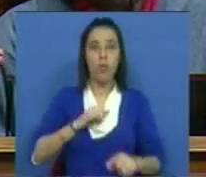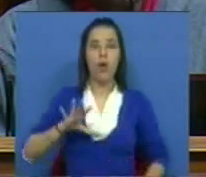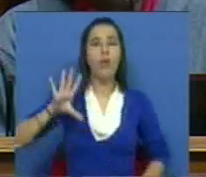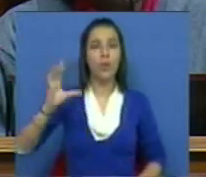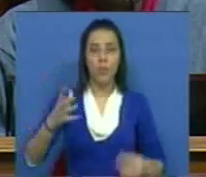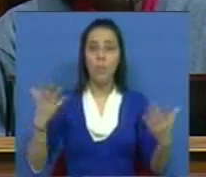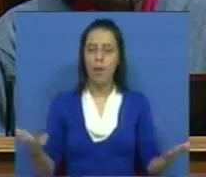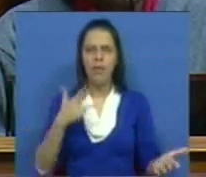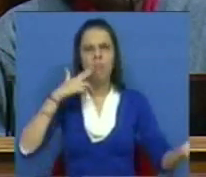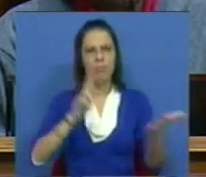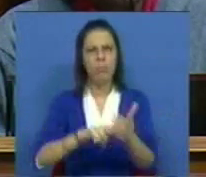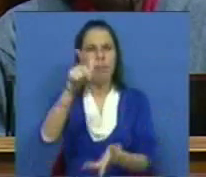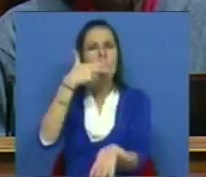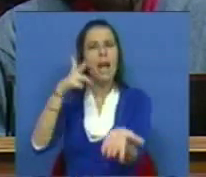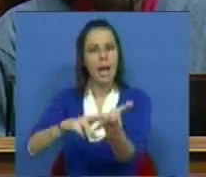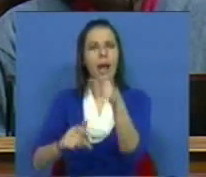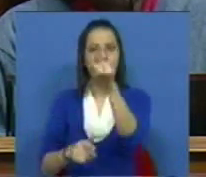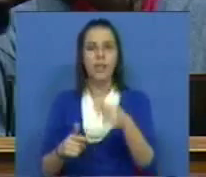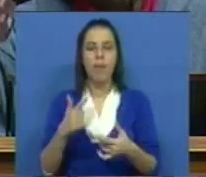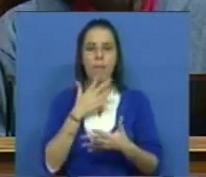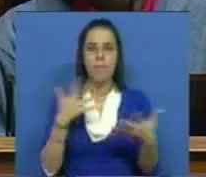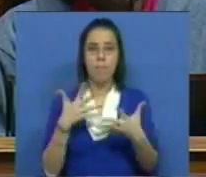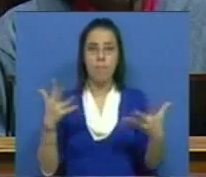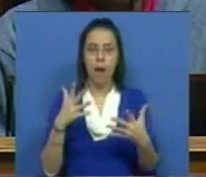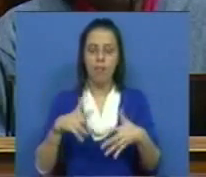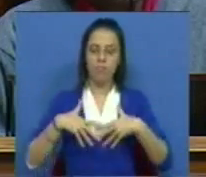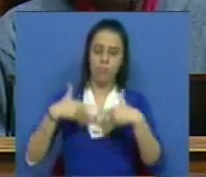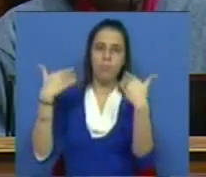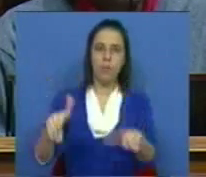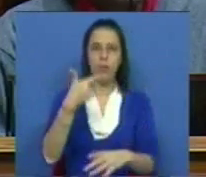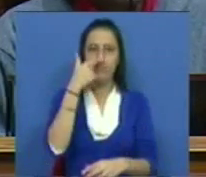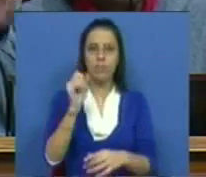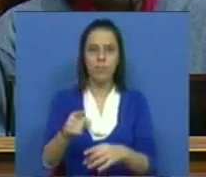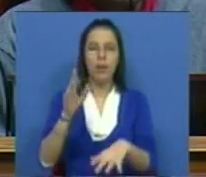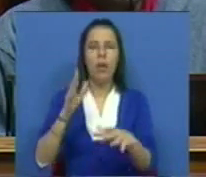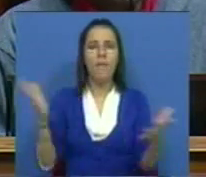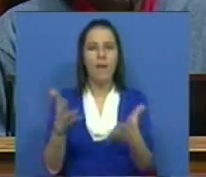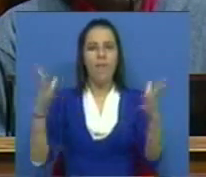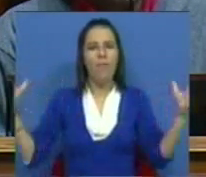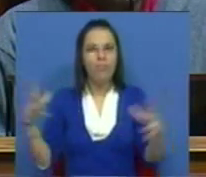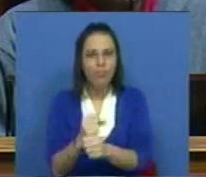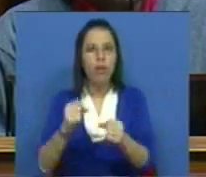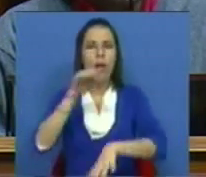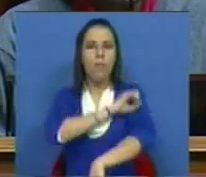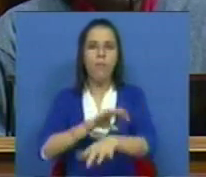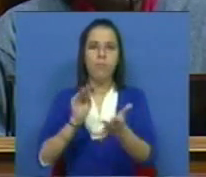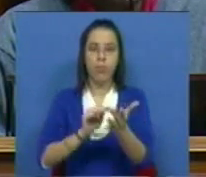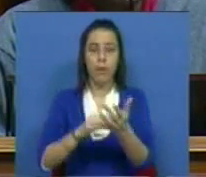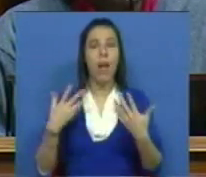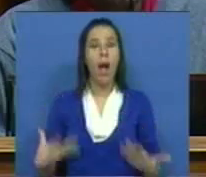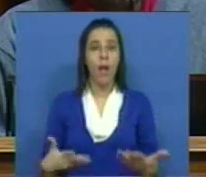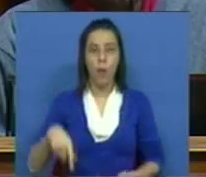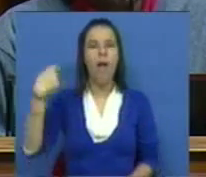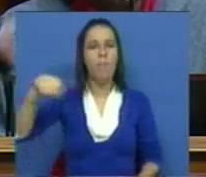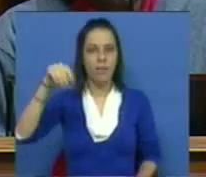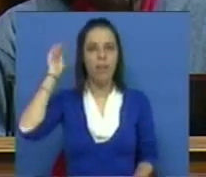nosso país. E, de facto, tem razão. Um grande expoente do abandono do combate à erradicação pela pobreza é, de facto, o atual